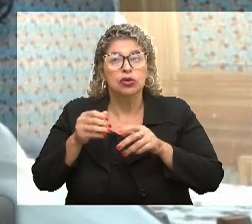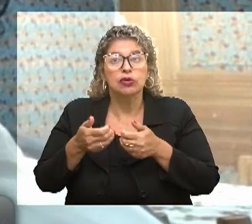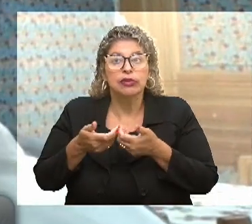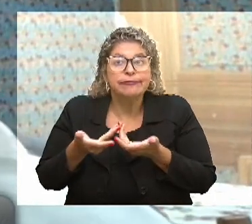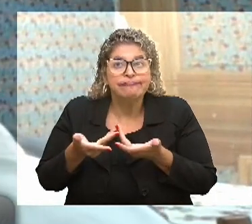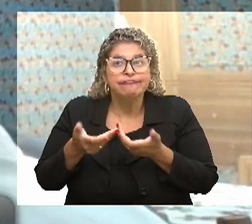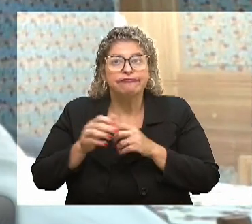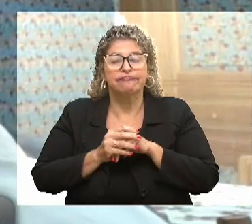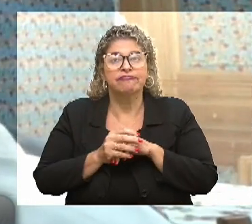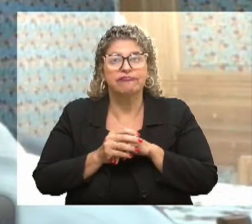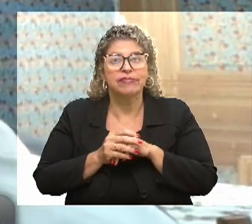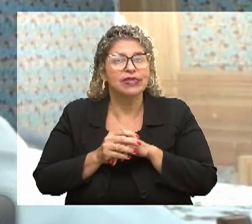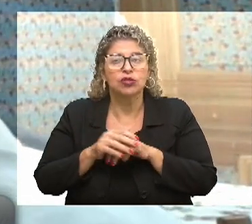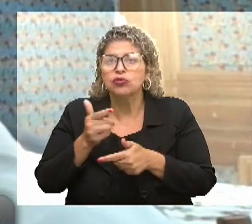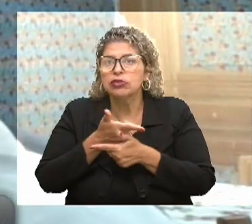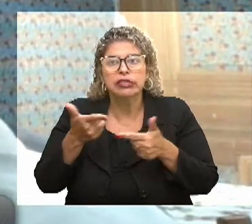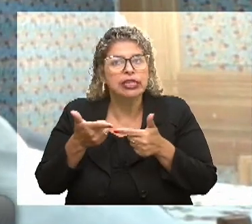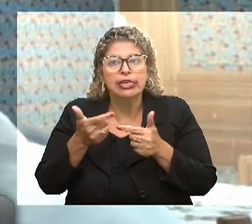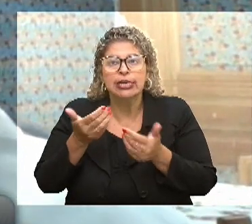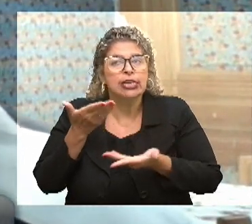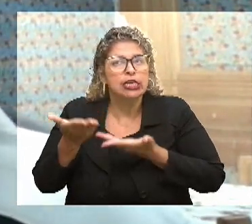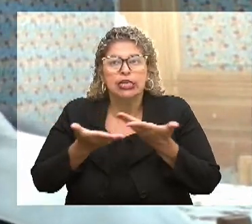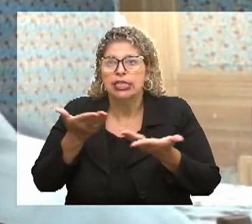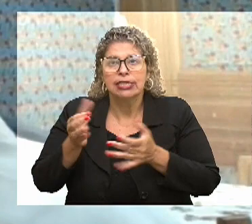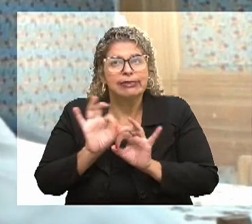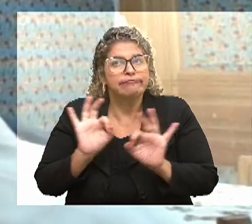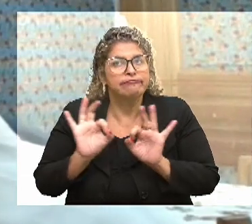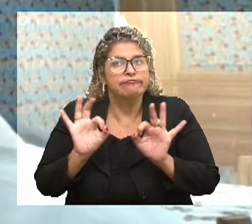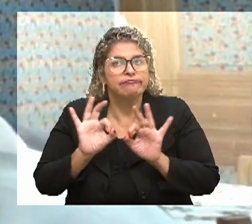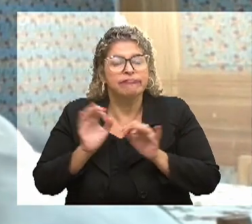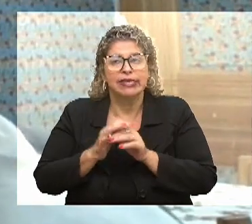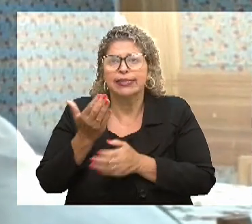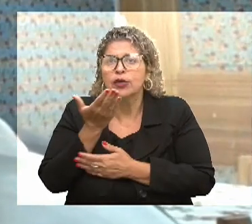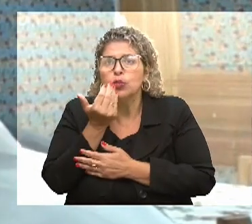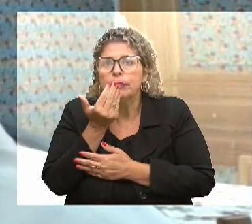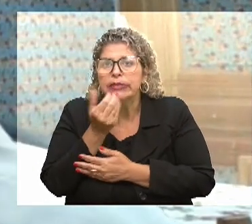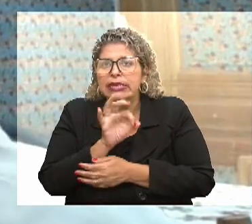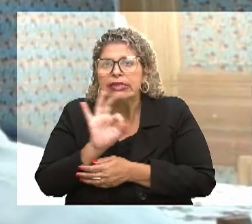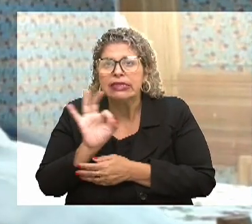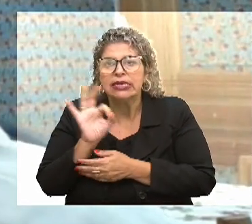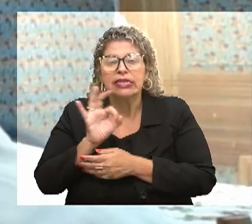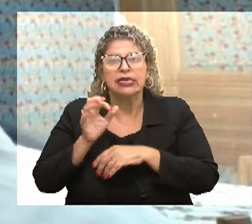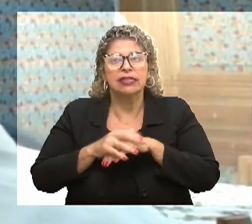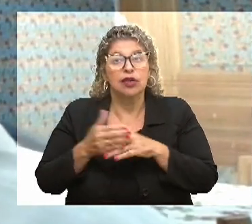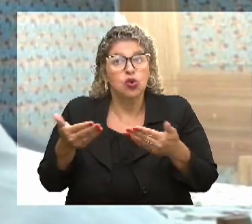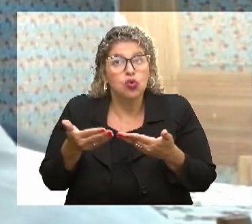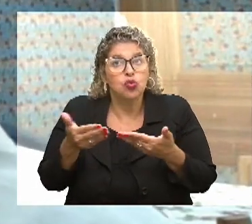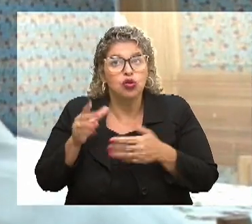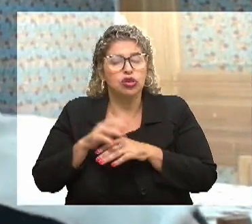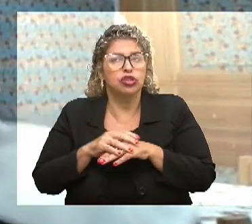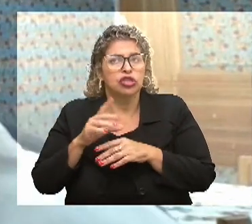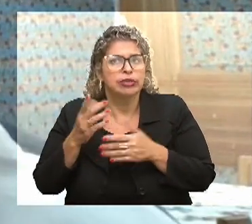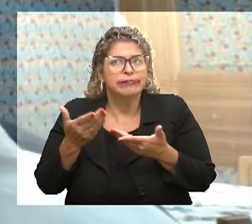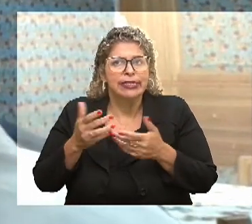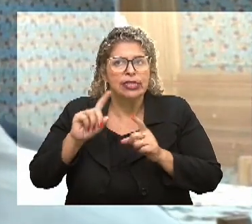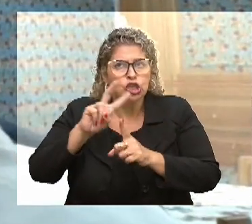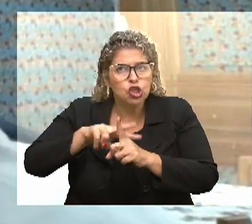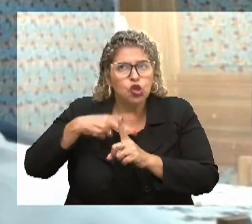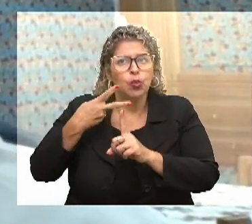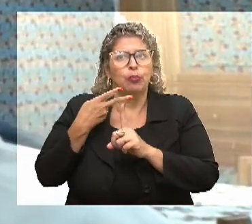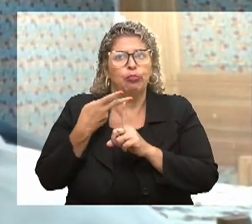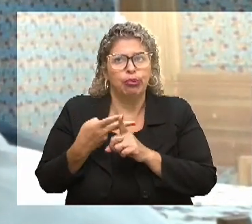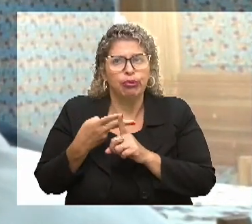sem assistência, né? Sem assistência de comida, muitos... Hoje em dia parece que dobrou também